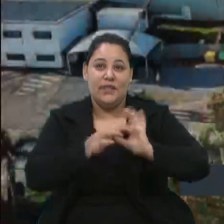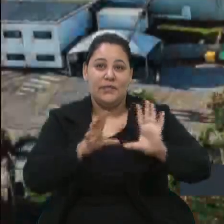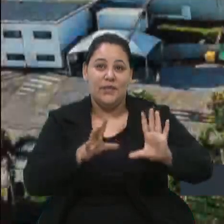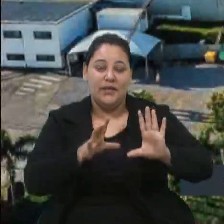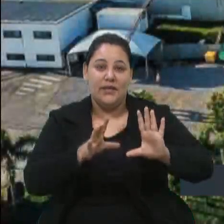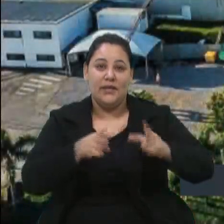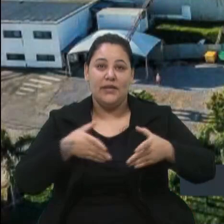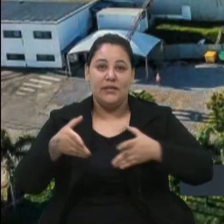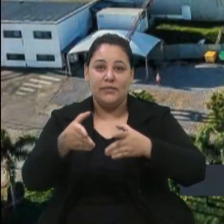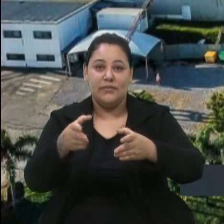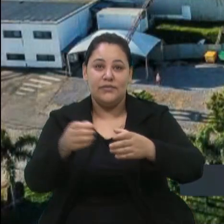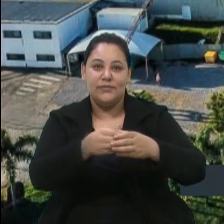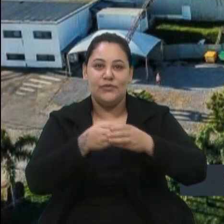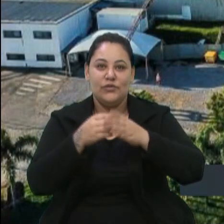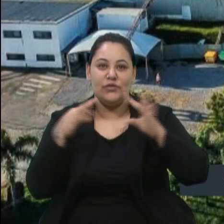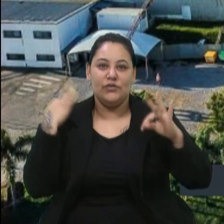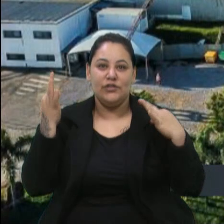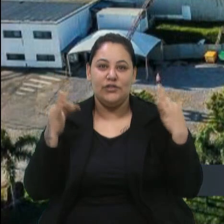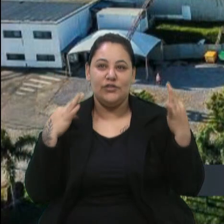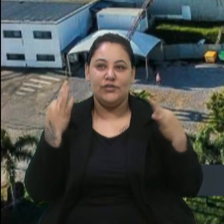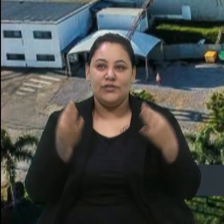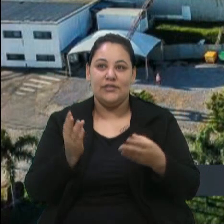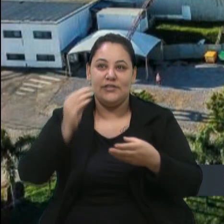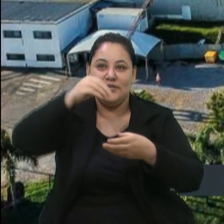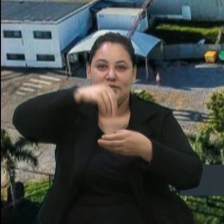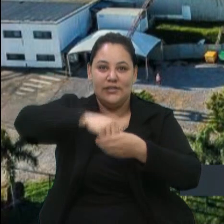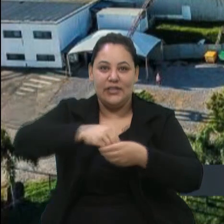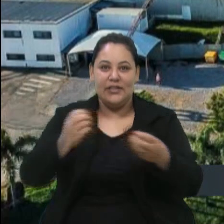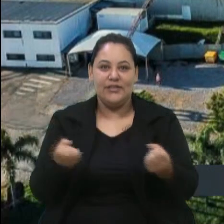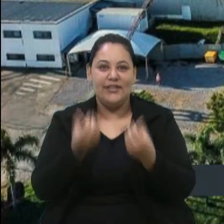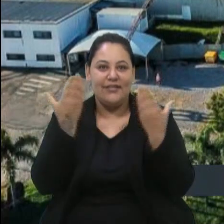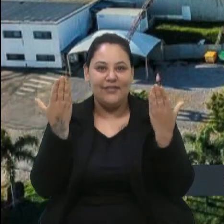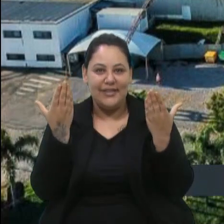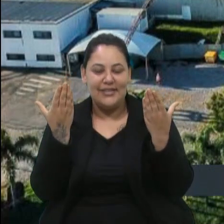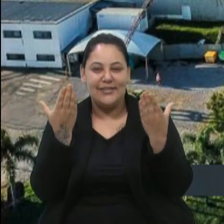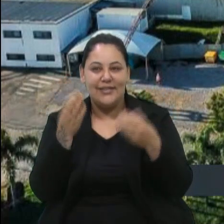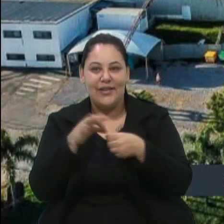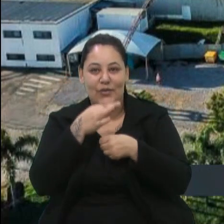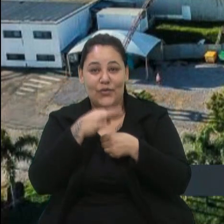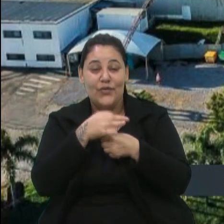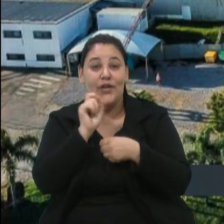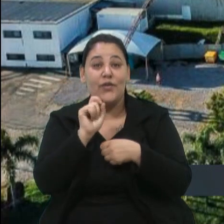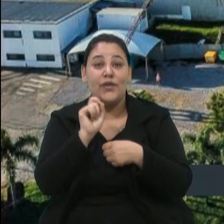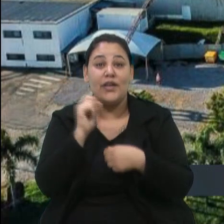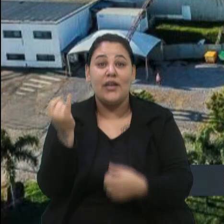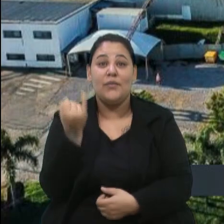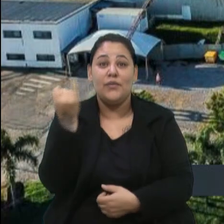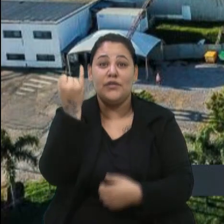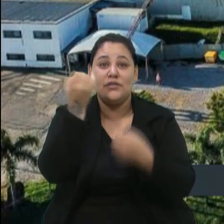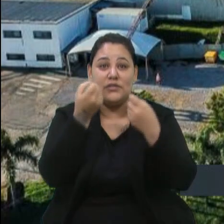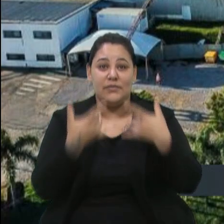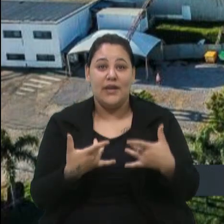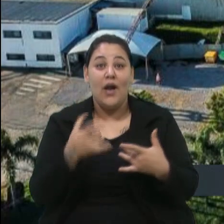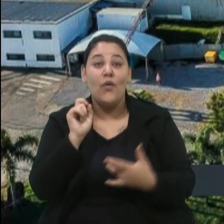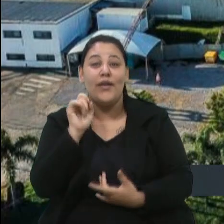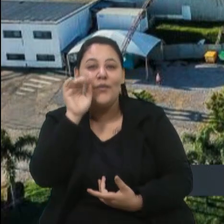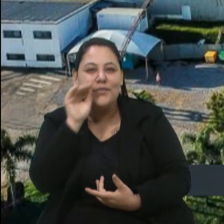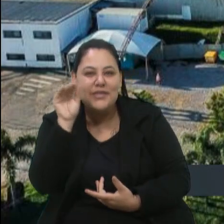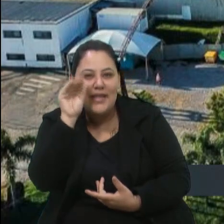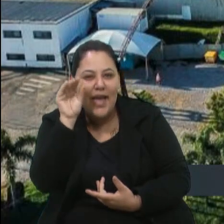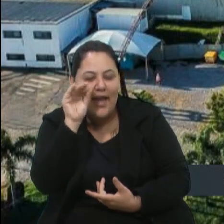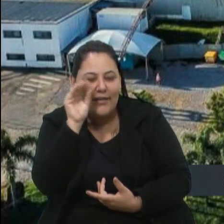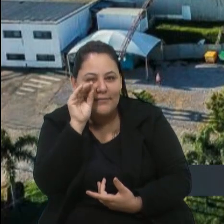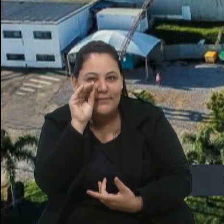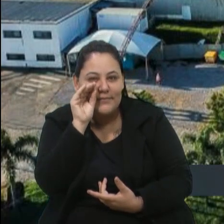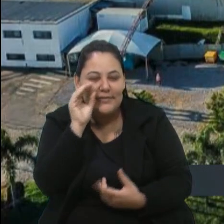turísticos dentro do evento da Festa Nacional da Uva. E o que é importante a gente explicar? O que a gente observa da